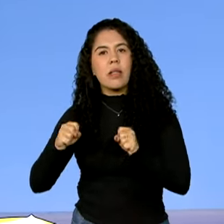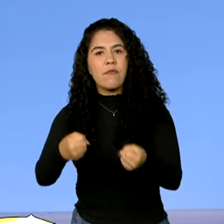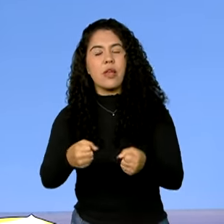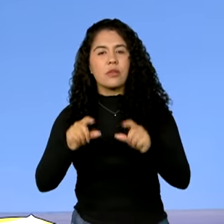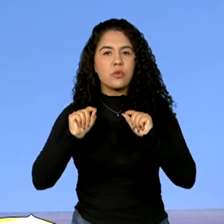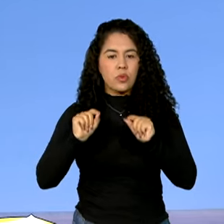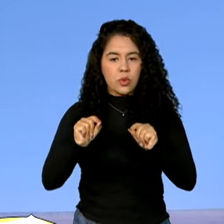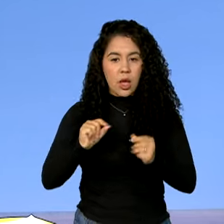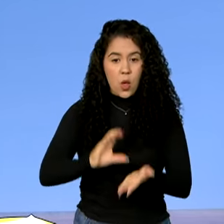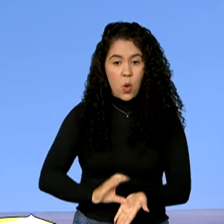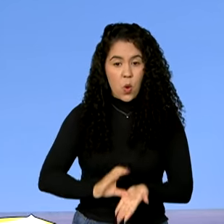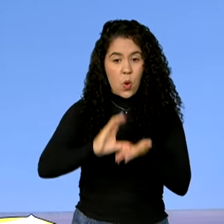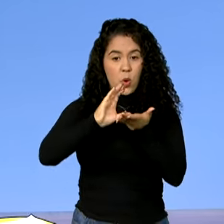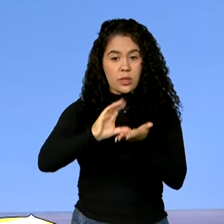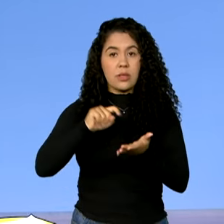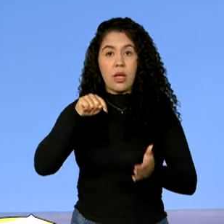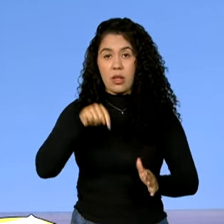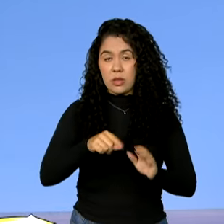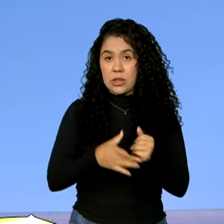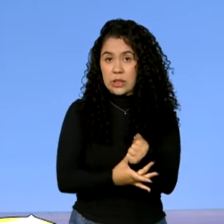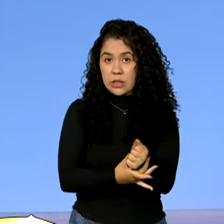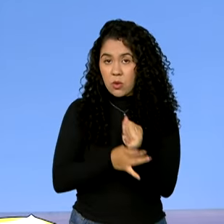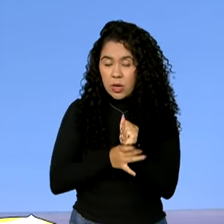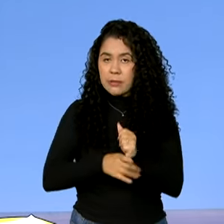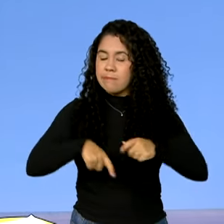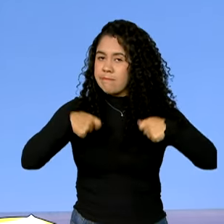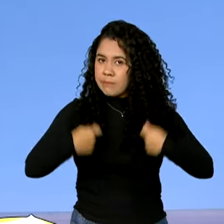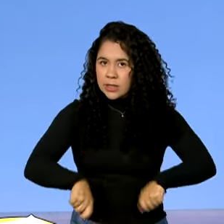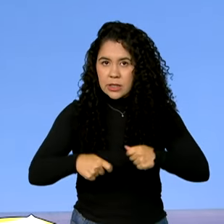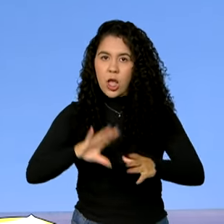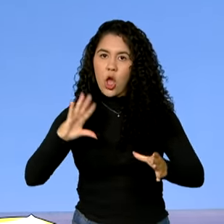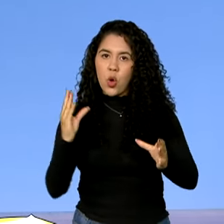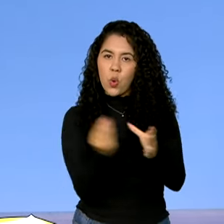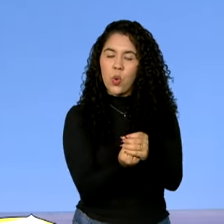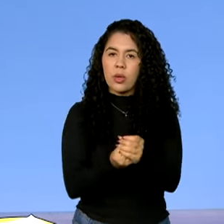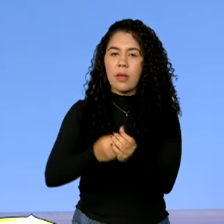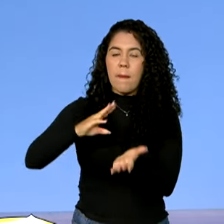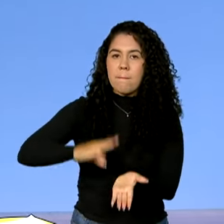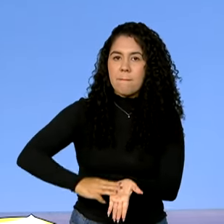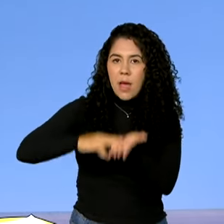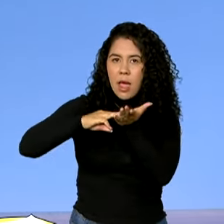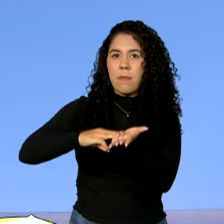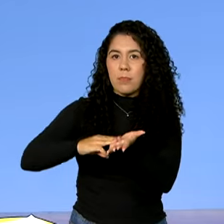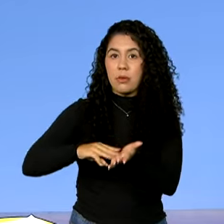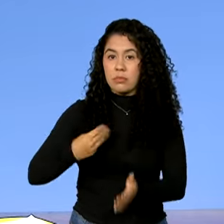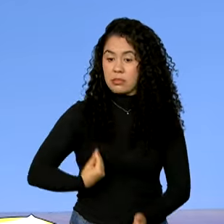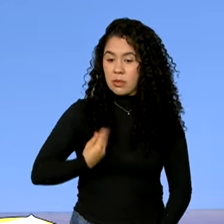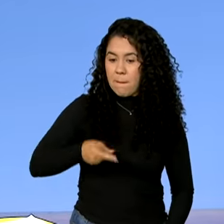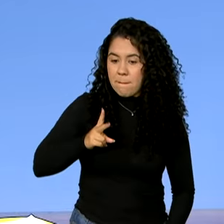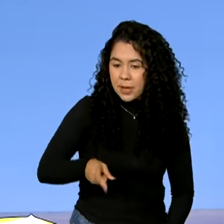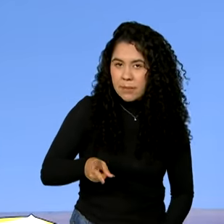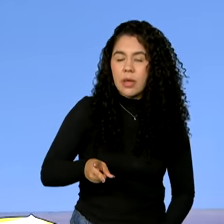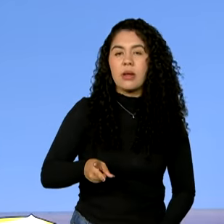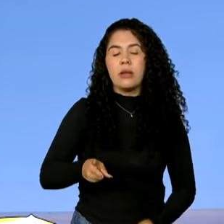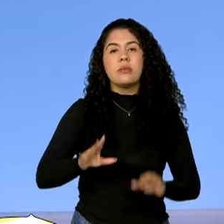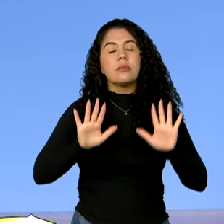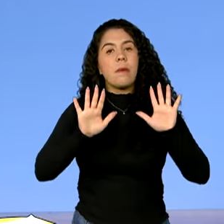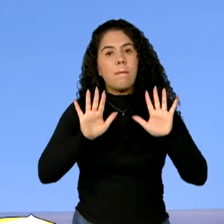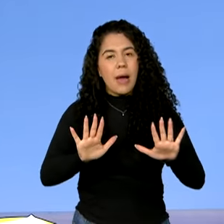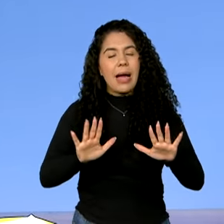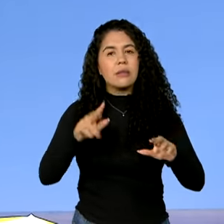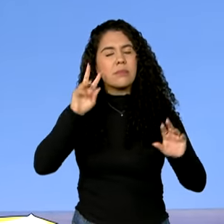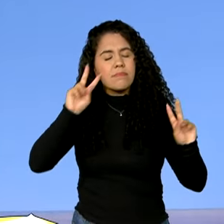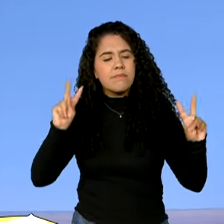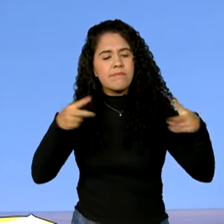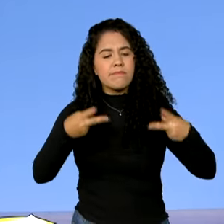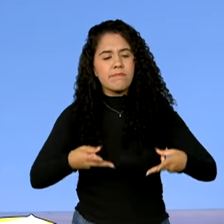do Conselho de Segurança deve incluir tanto membros permanentes como não permanentes, mas há um reconhecimento